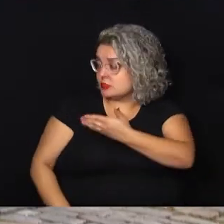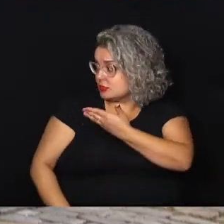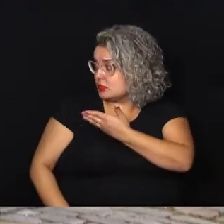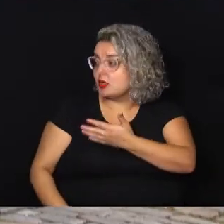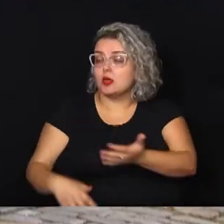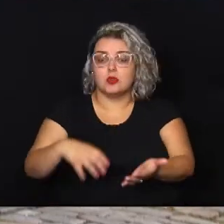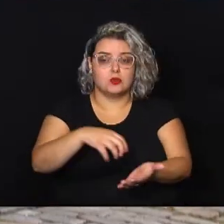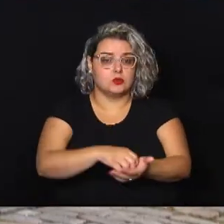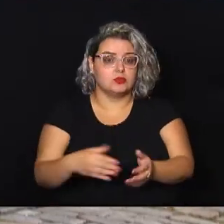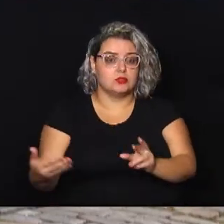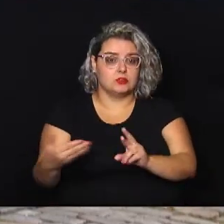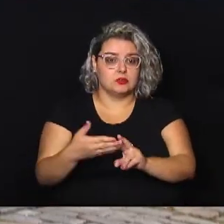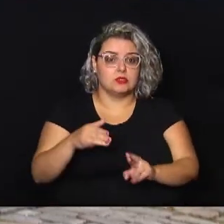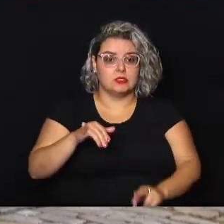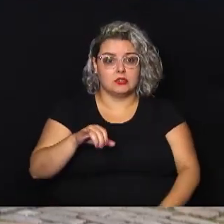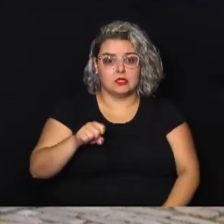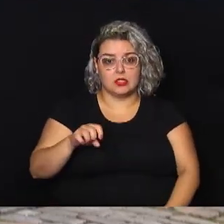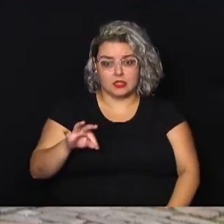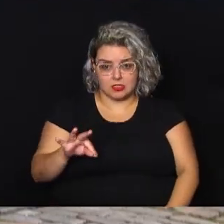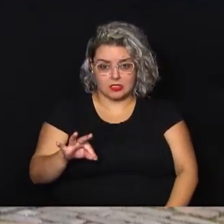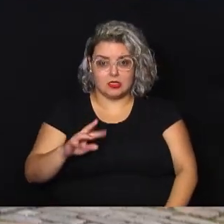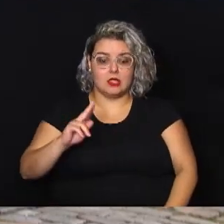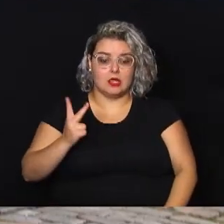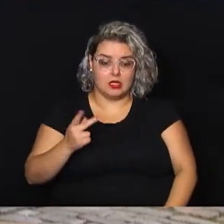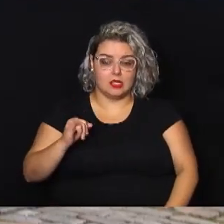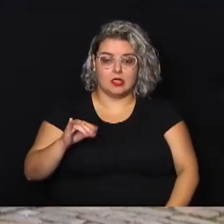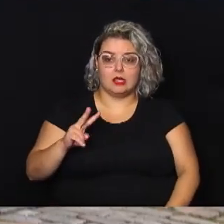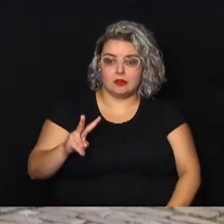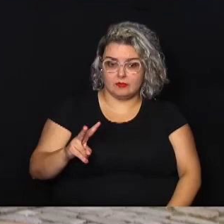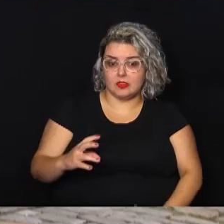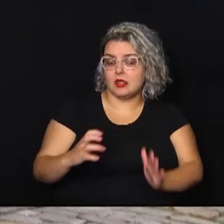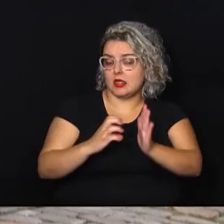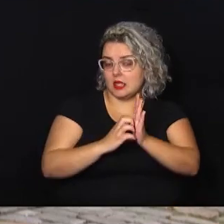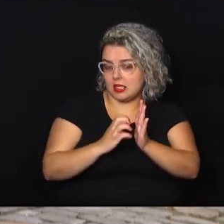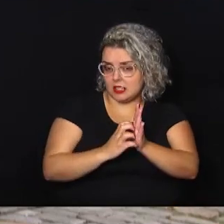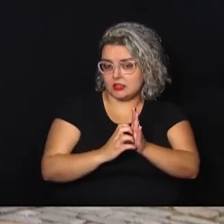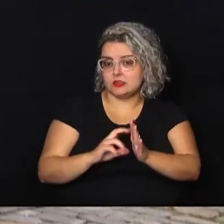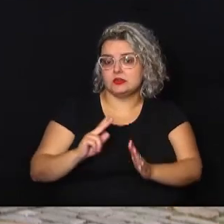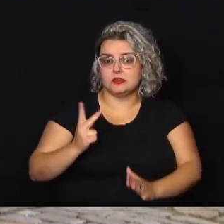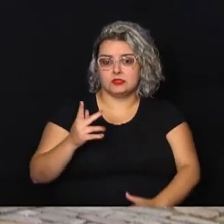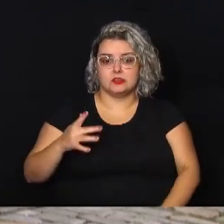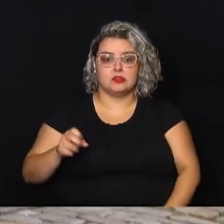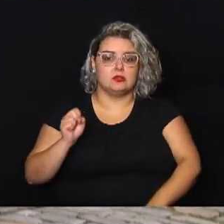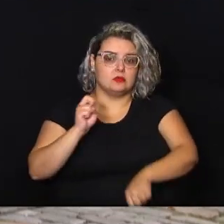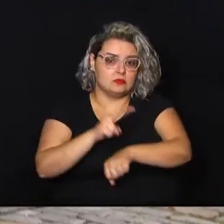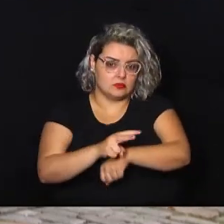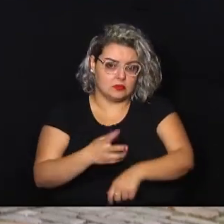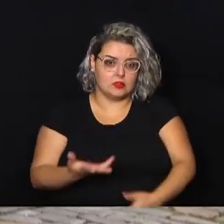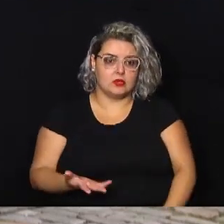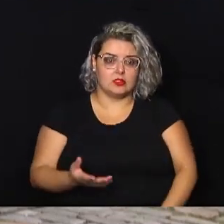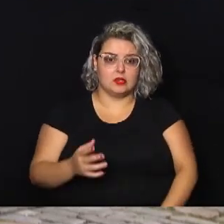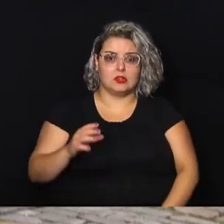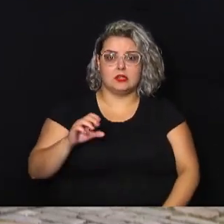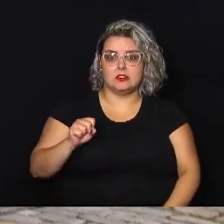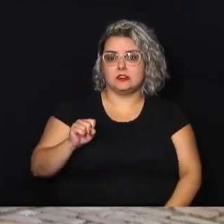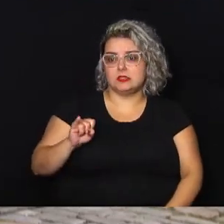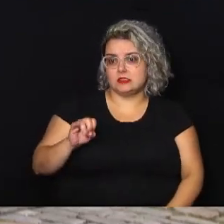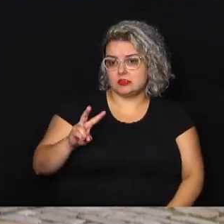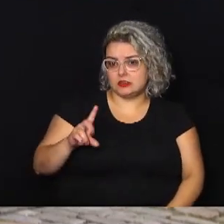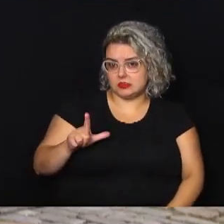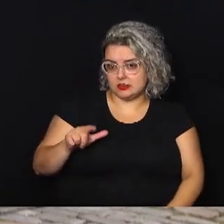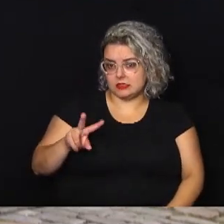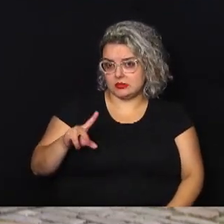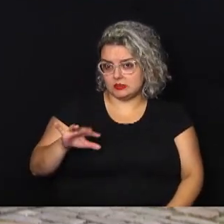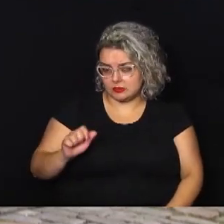Referência em IST, HIV, AIDS e Hepatites Virais, doutora Silvia Brandão Bertazoli, para